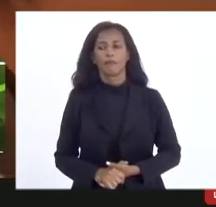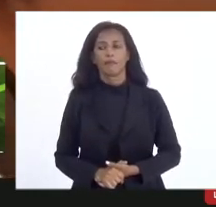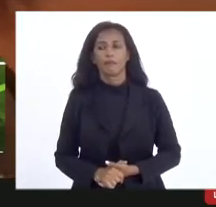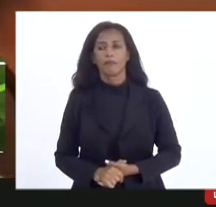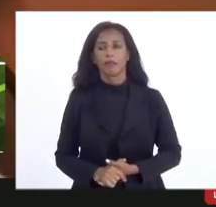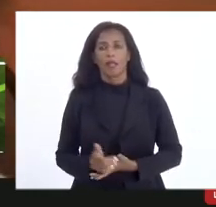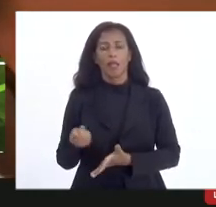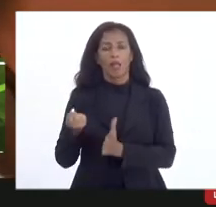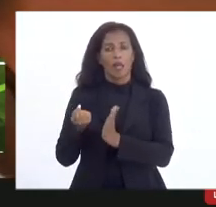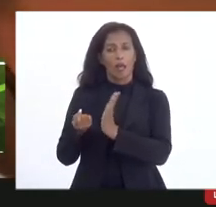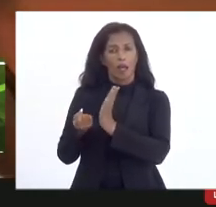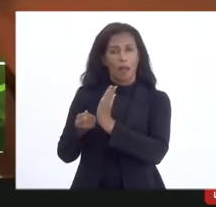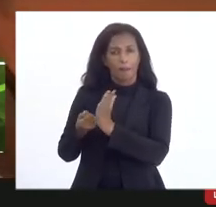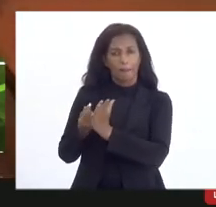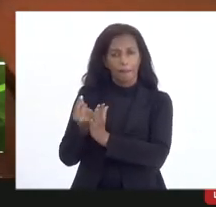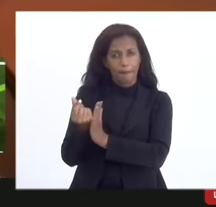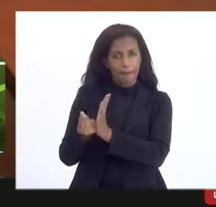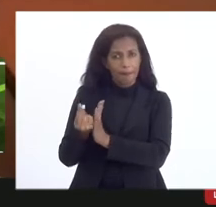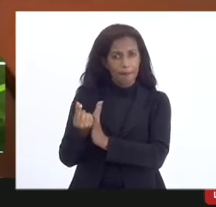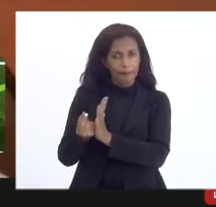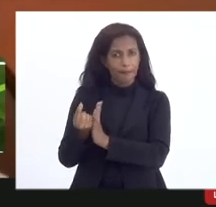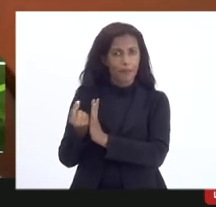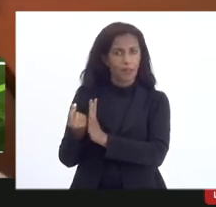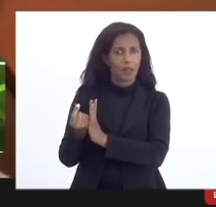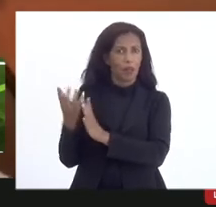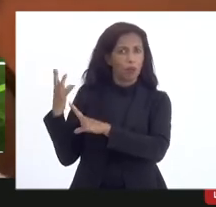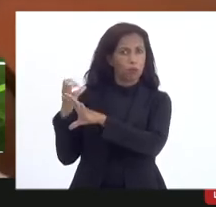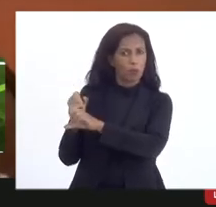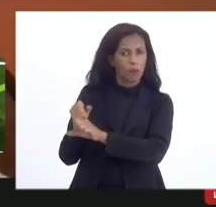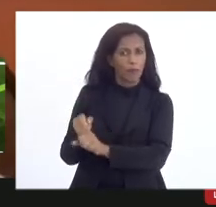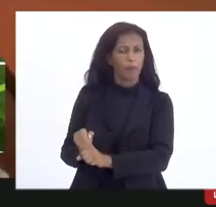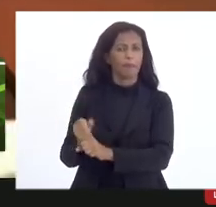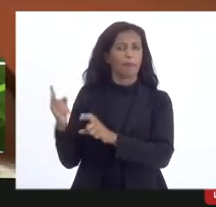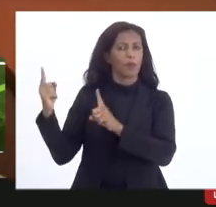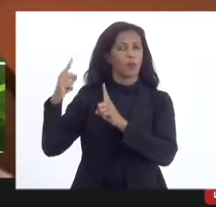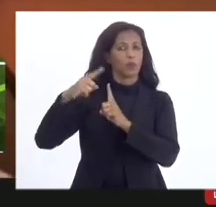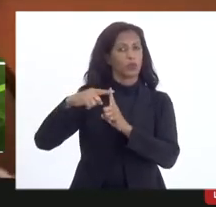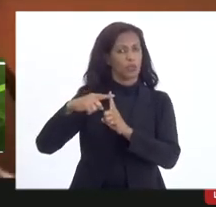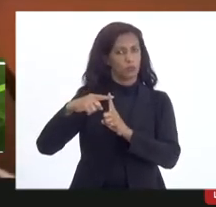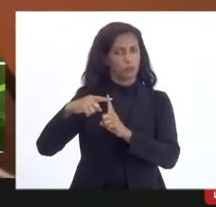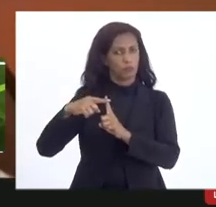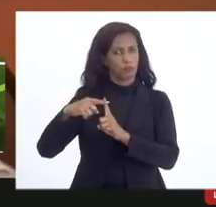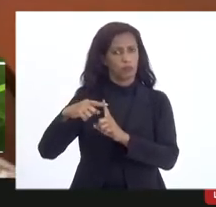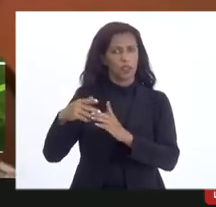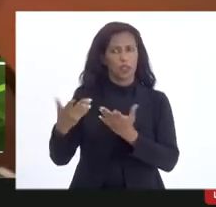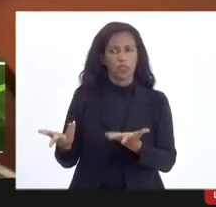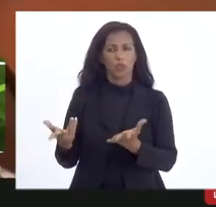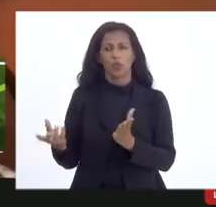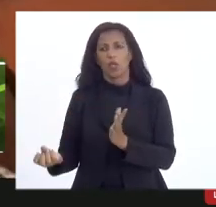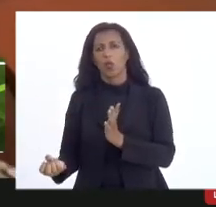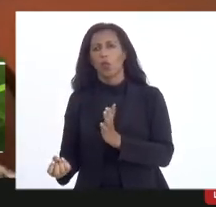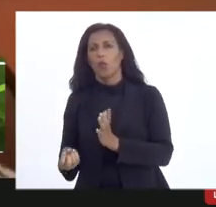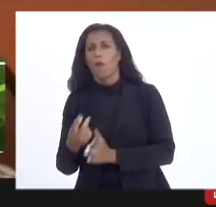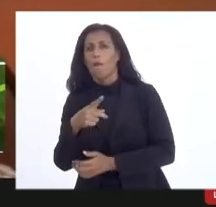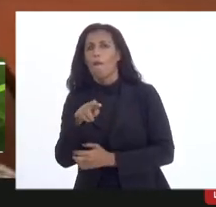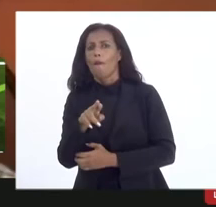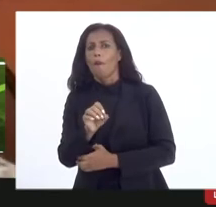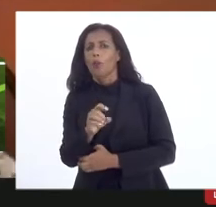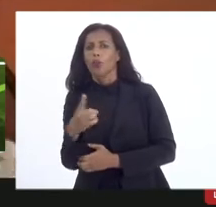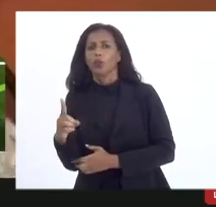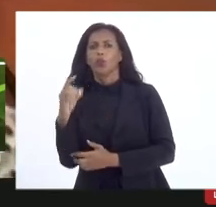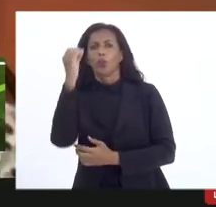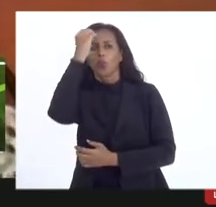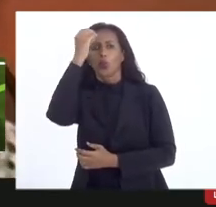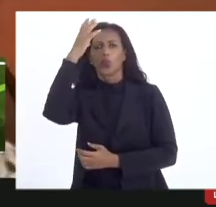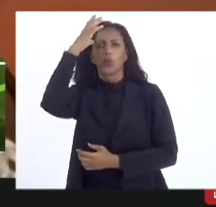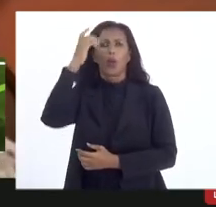prestação de contas é somente pelo objeto isso não quer dizer que o produtor cultural não faça